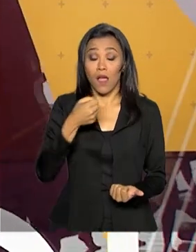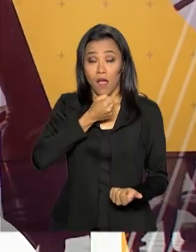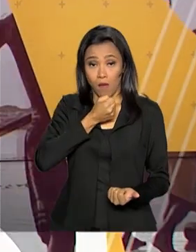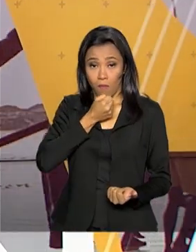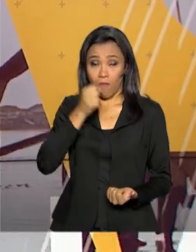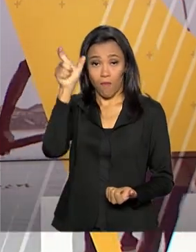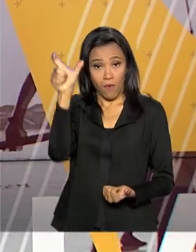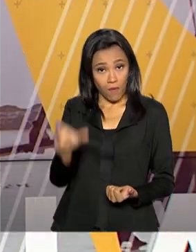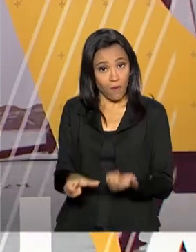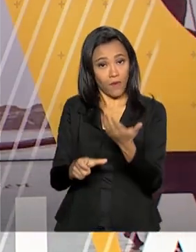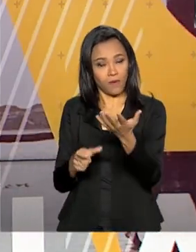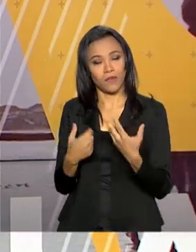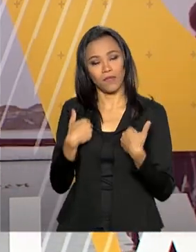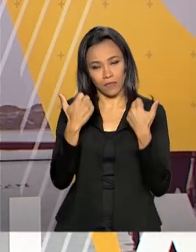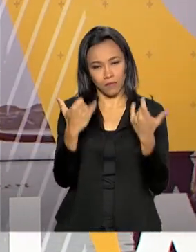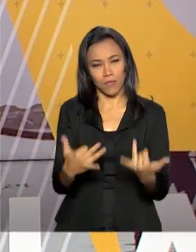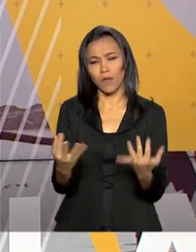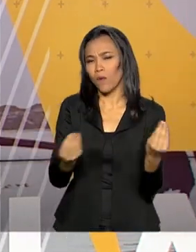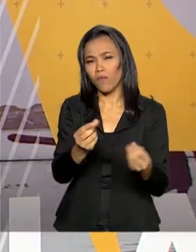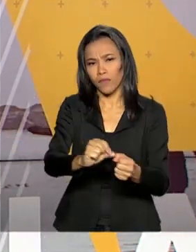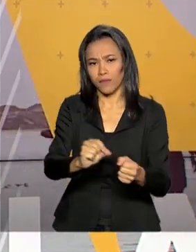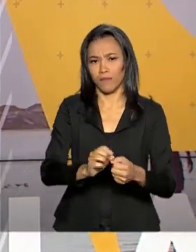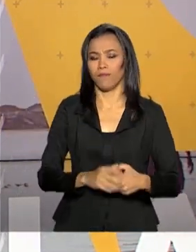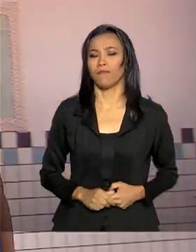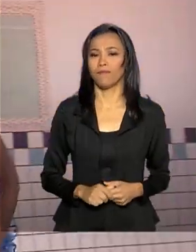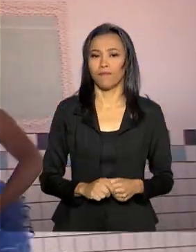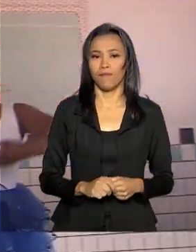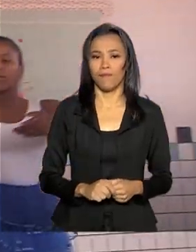Luciana Colares de Holanda conta como fazer isso.